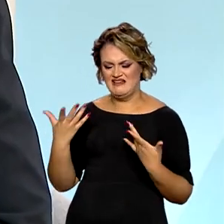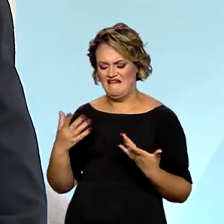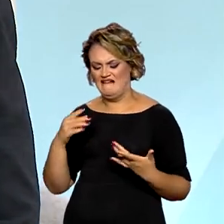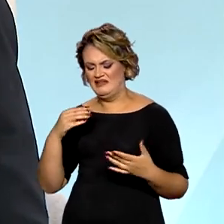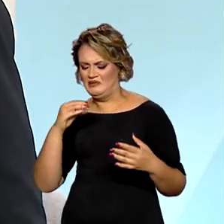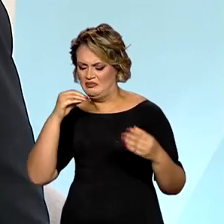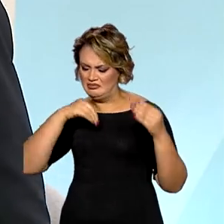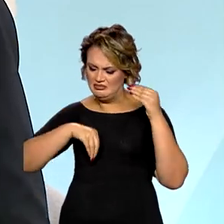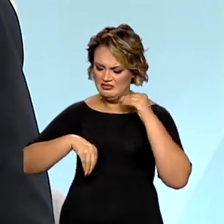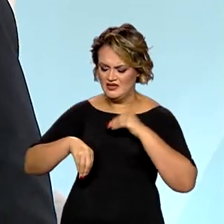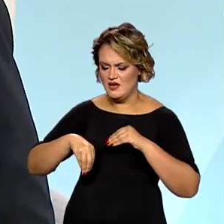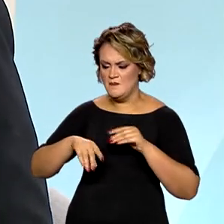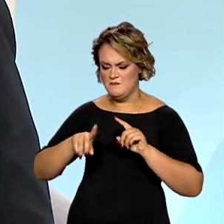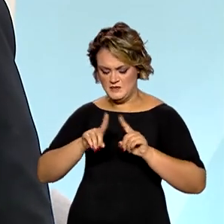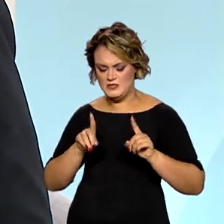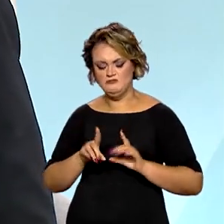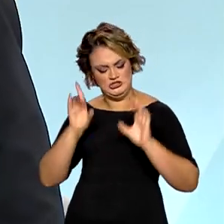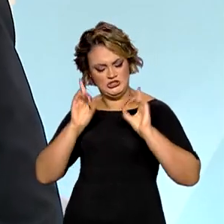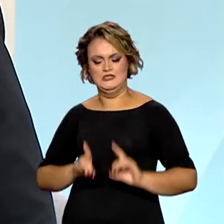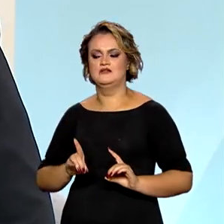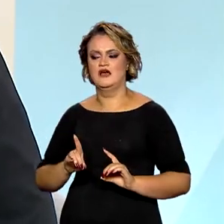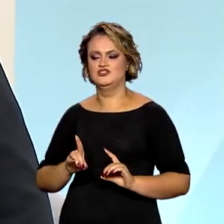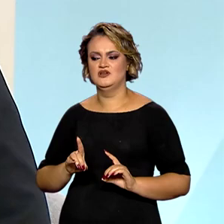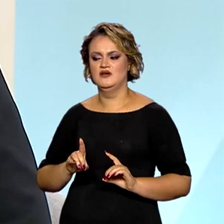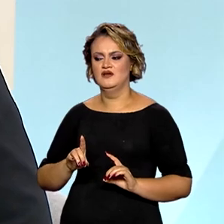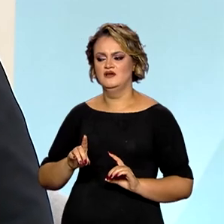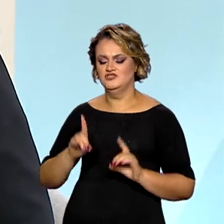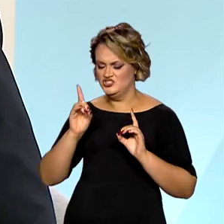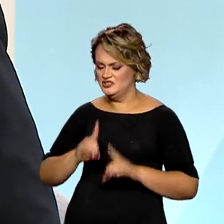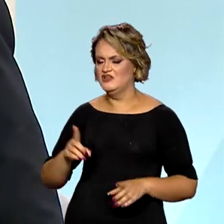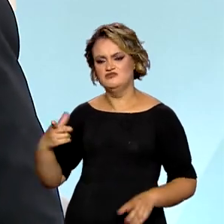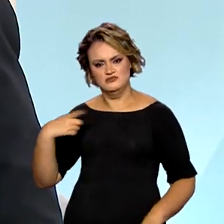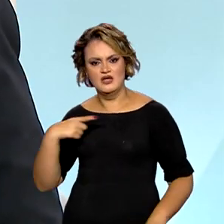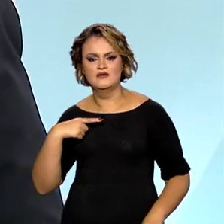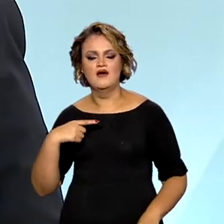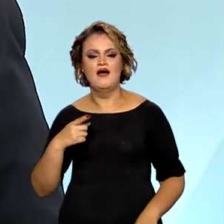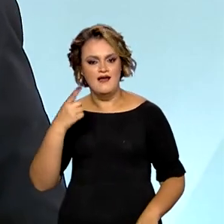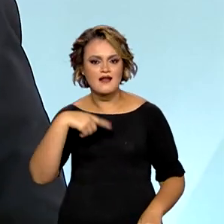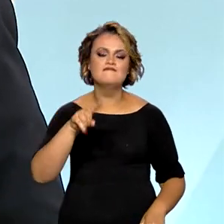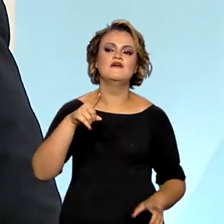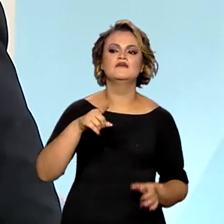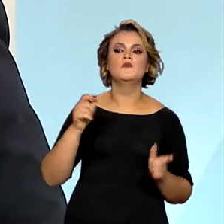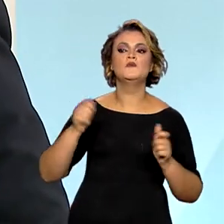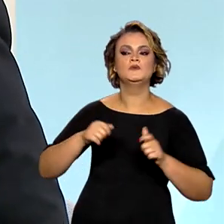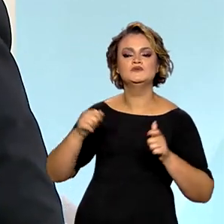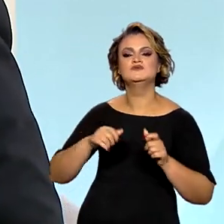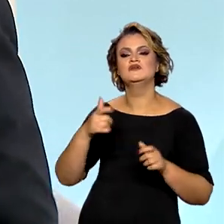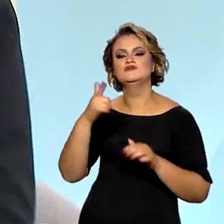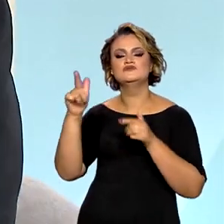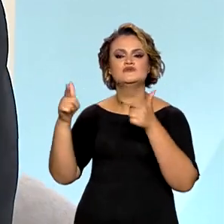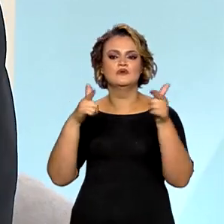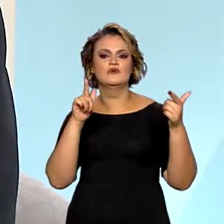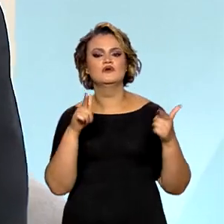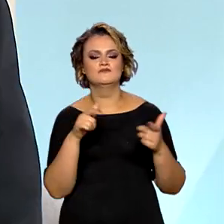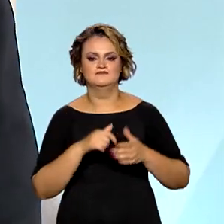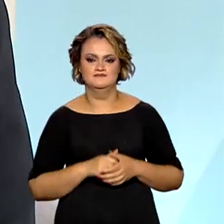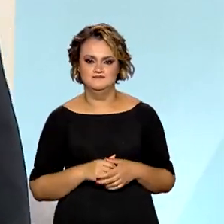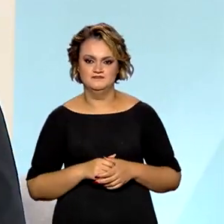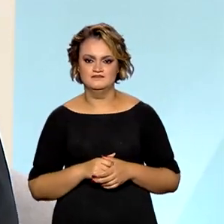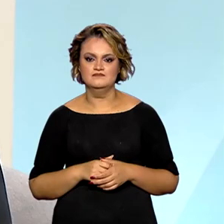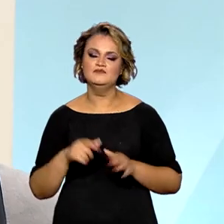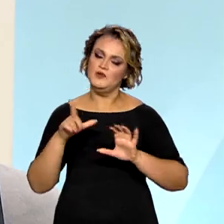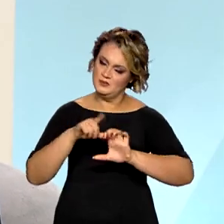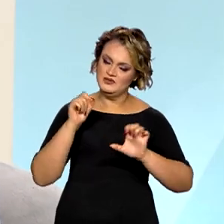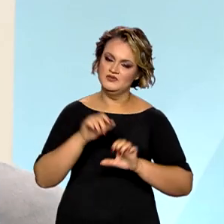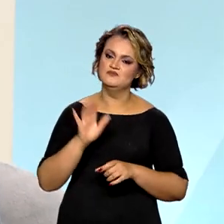realmente é dela e que ninguém vai roubar dela, ninguém pode roubar dela, ela vai atrás de qualquer caminho que for possível e que ela desejar. O